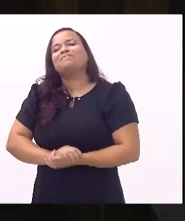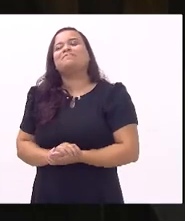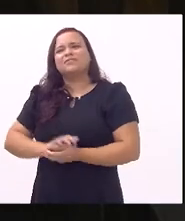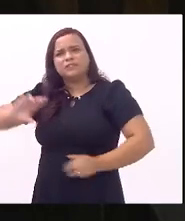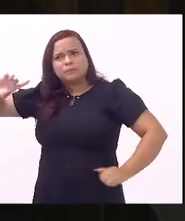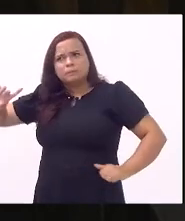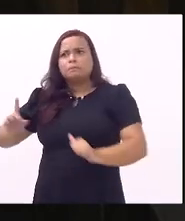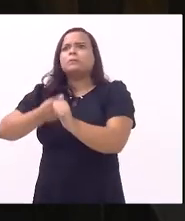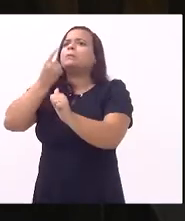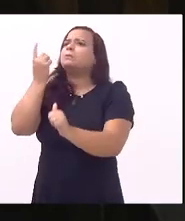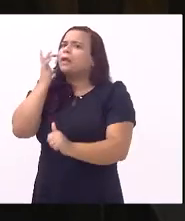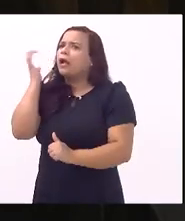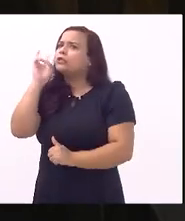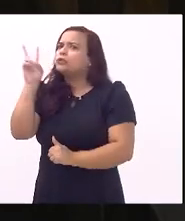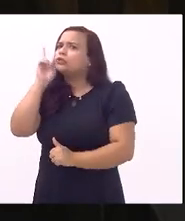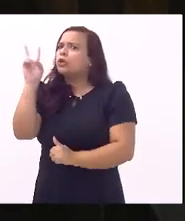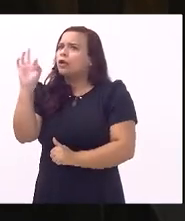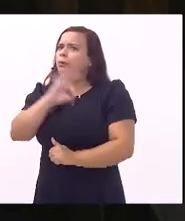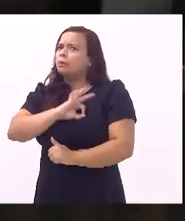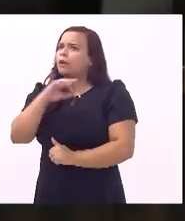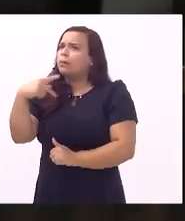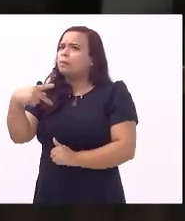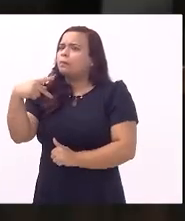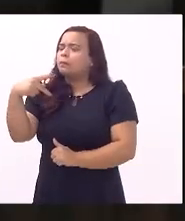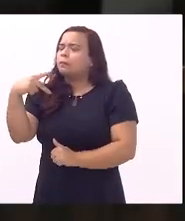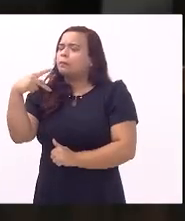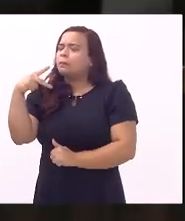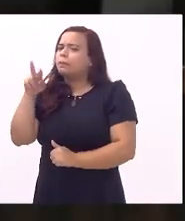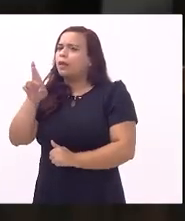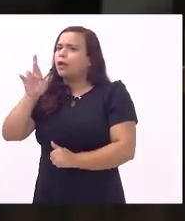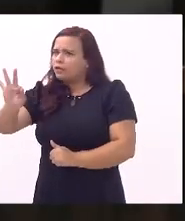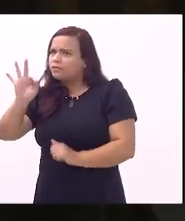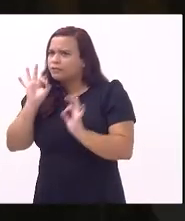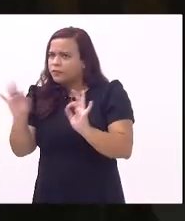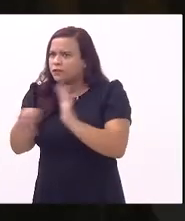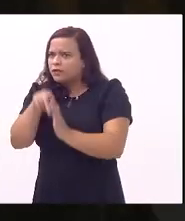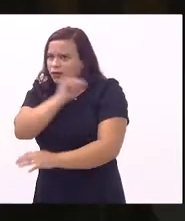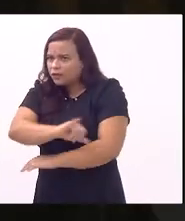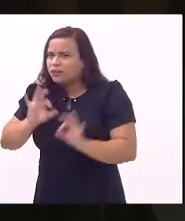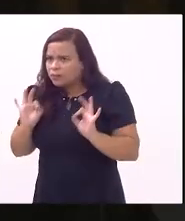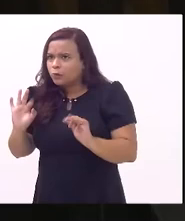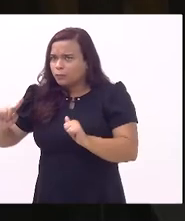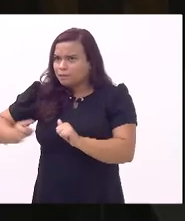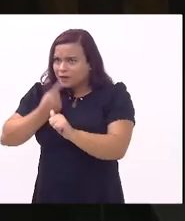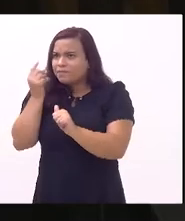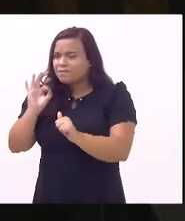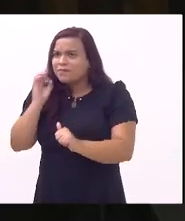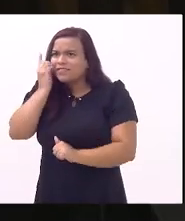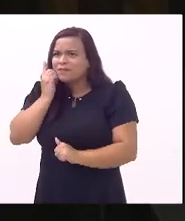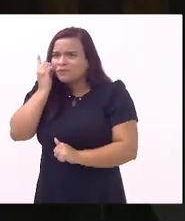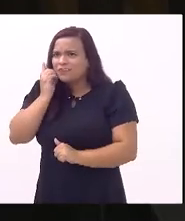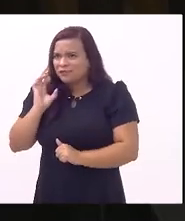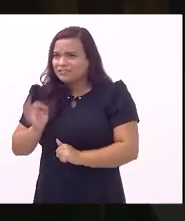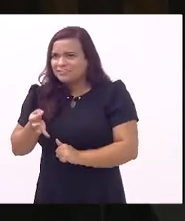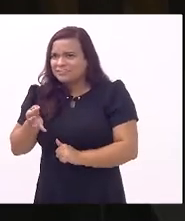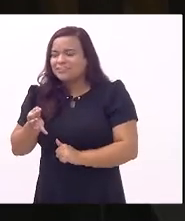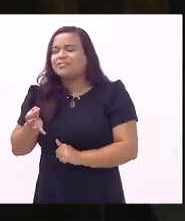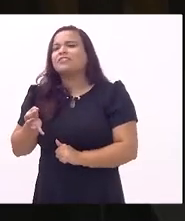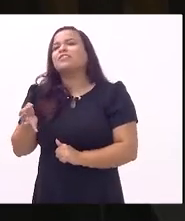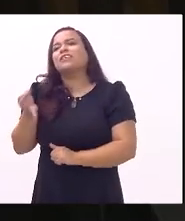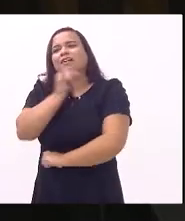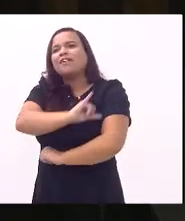deputado estadual da história da polícia rodoviária federal não é isso? do Rio de Janeiro né primeiro deputado estadual do Rio de Janeiro